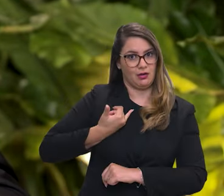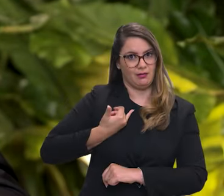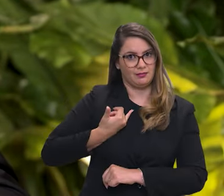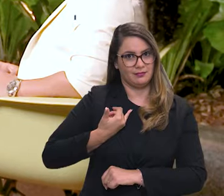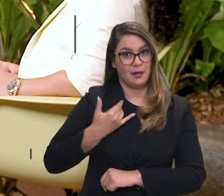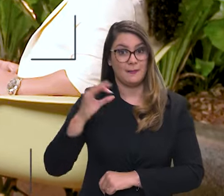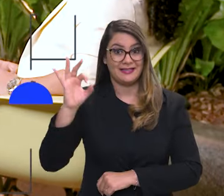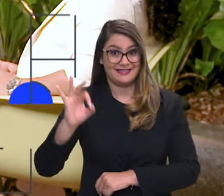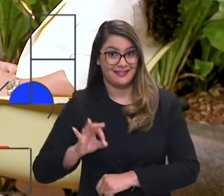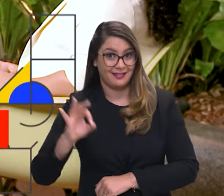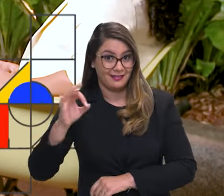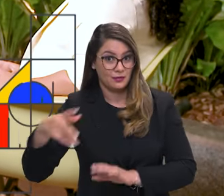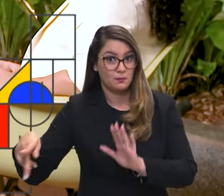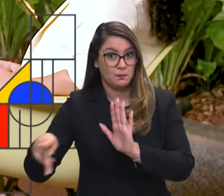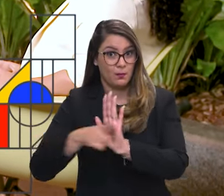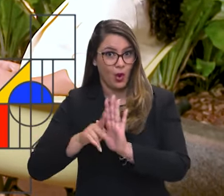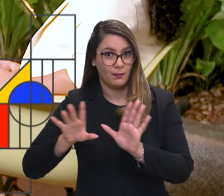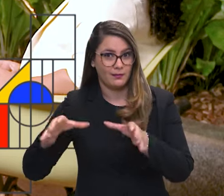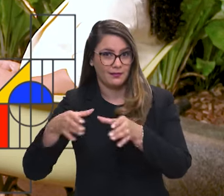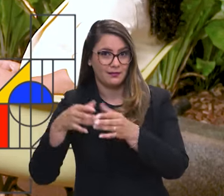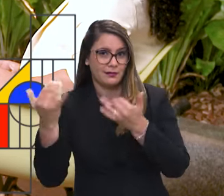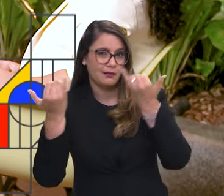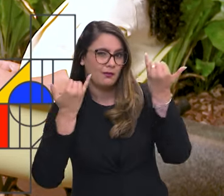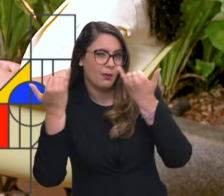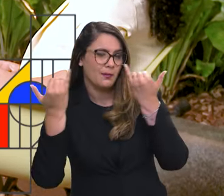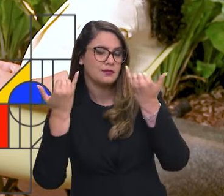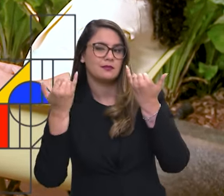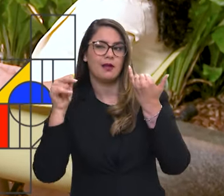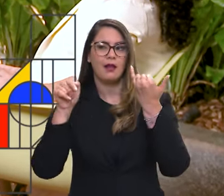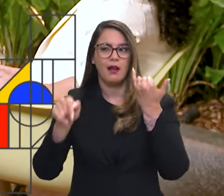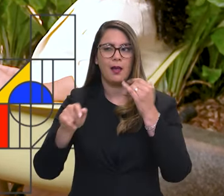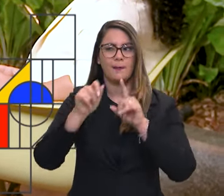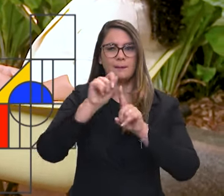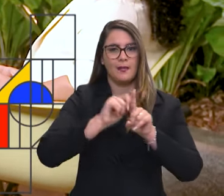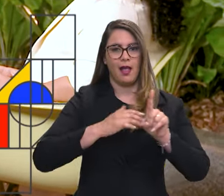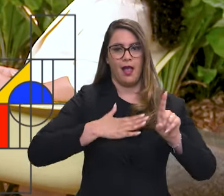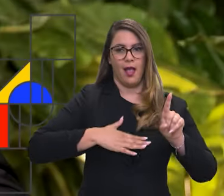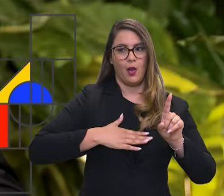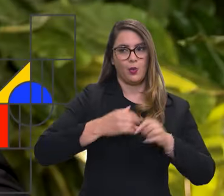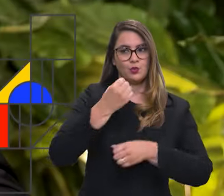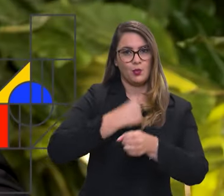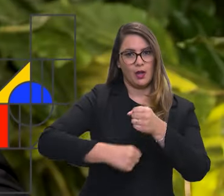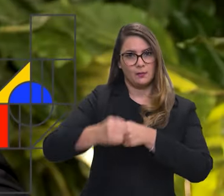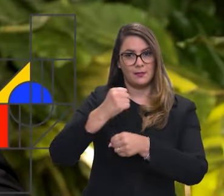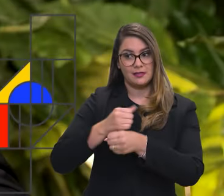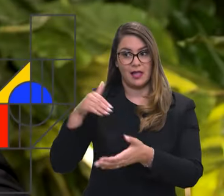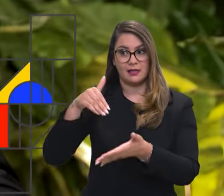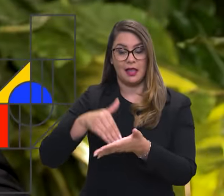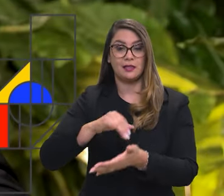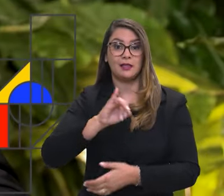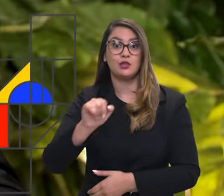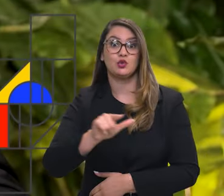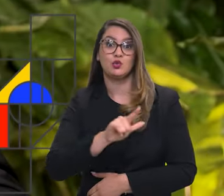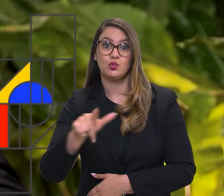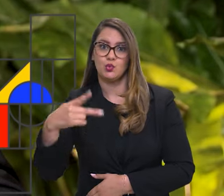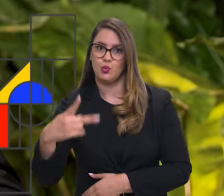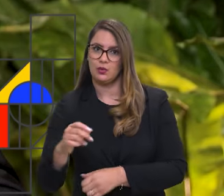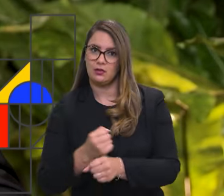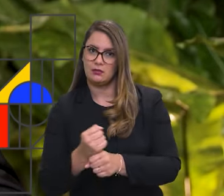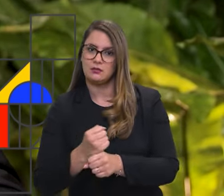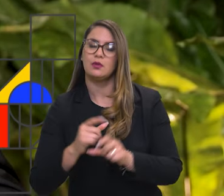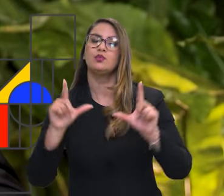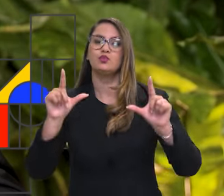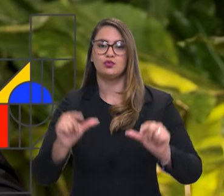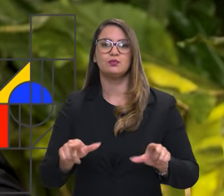reúne dados desde agosto do ano passado até julho desse ano, a taxa caiu também, um valor muito